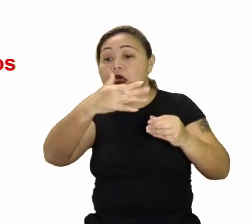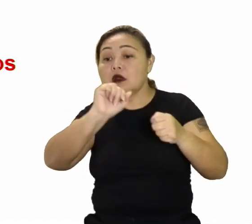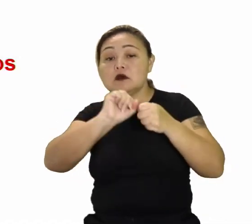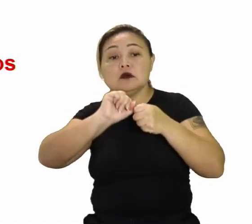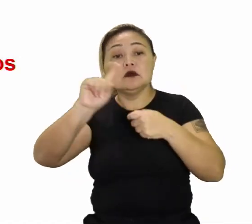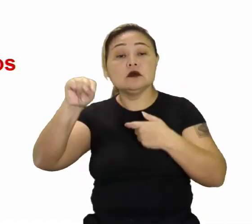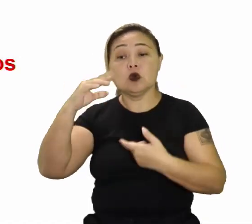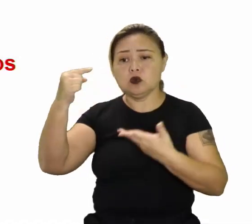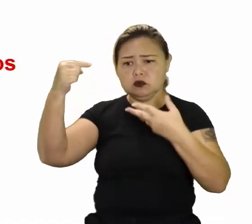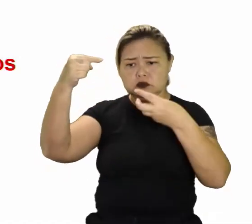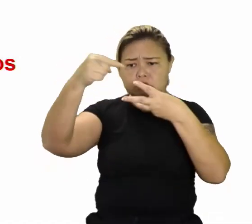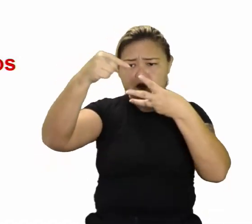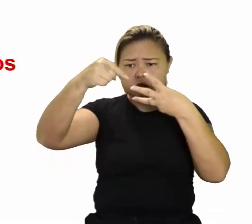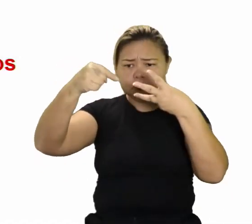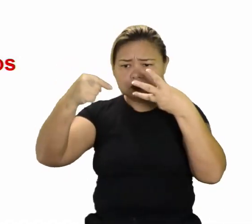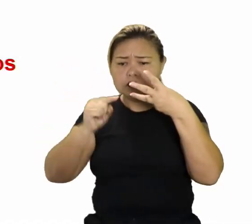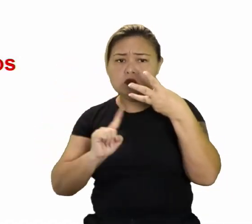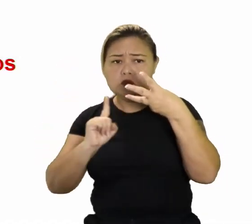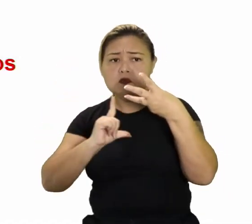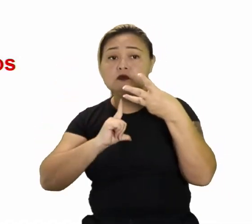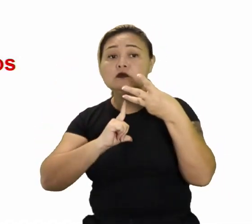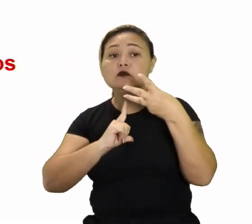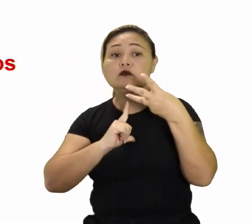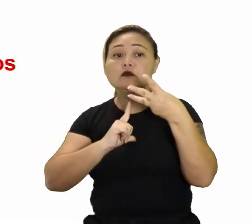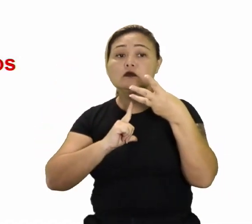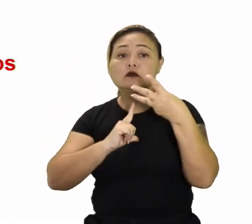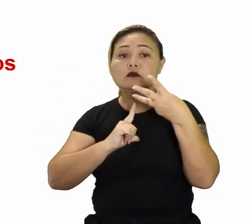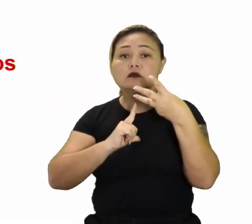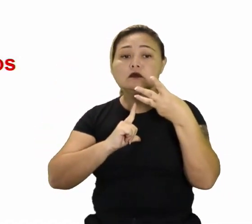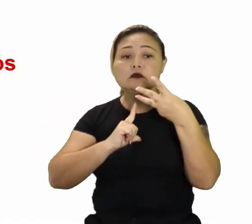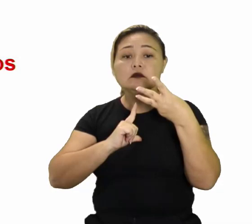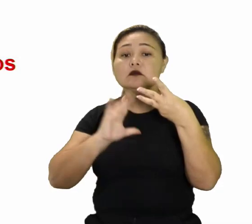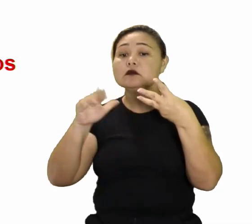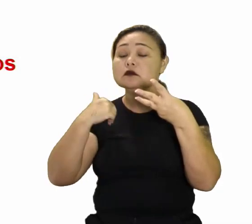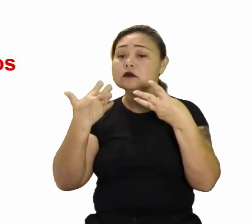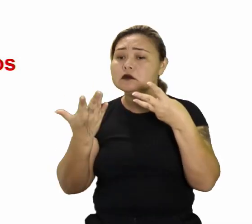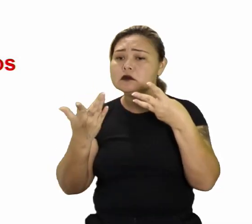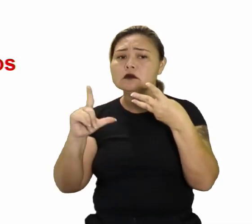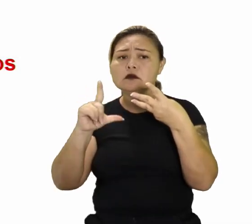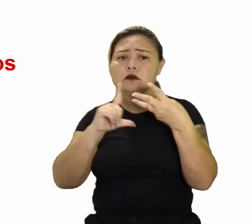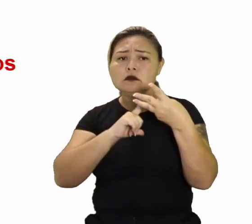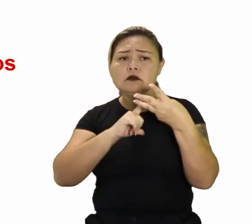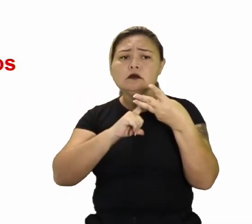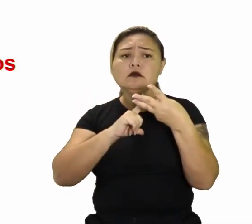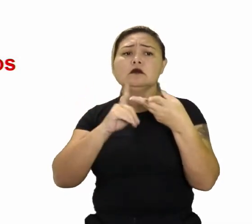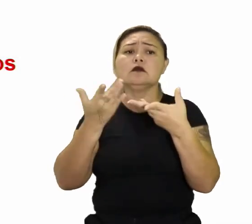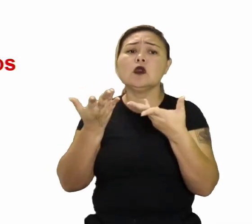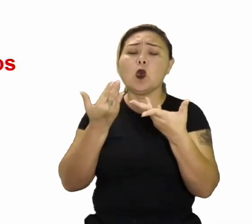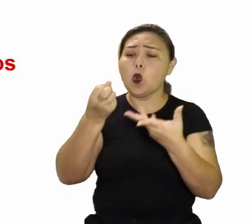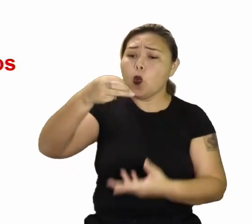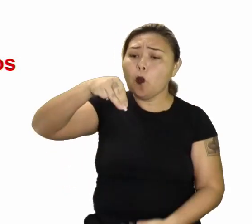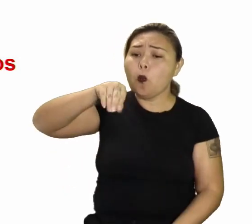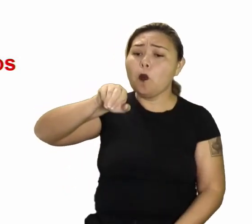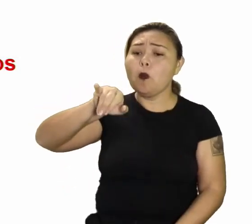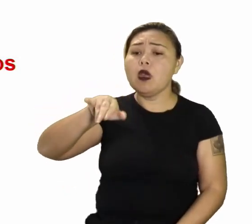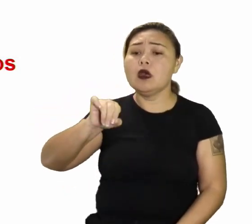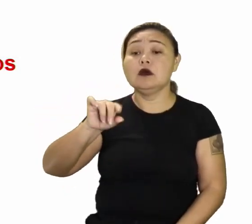todos esses tratos culturais. Mas, professor, aqui está escrito manejo.